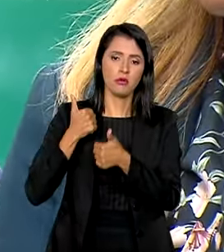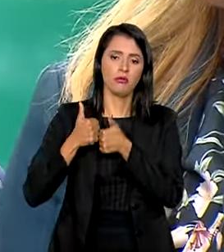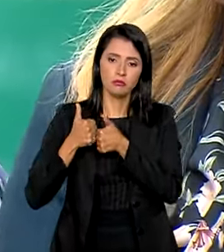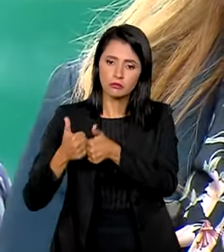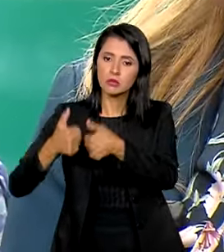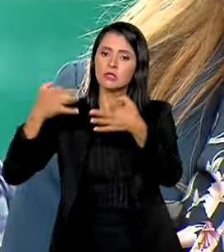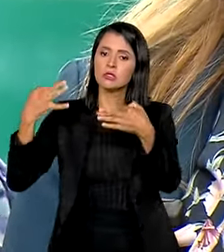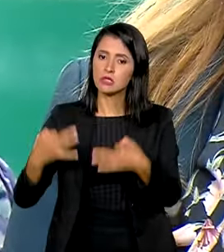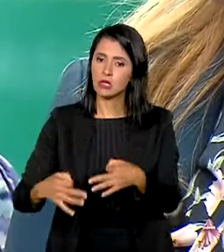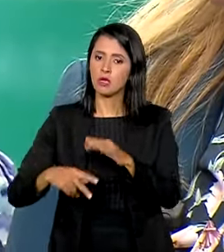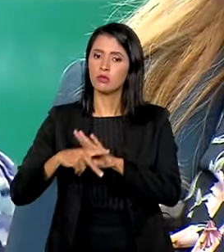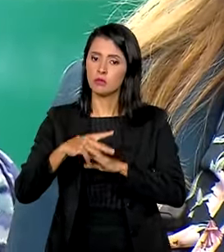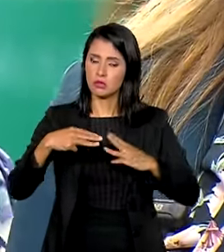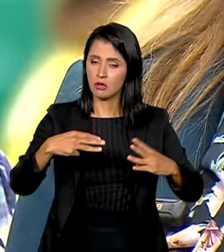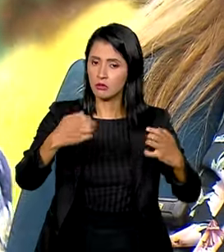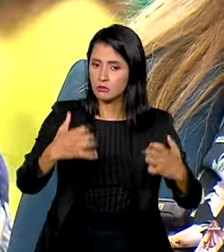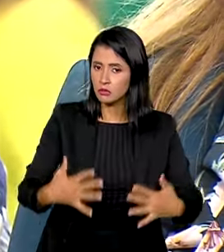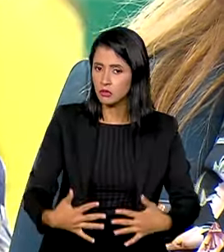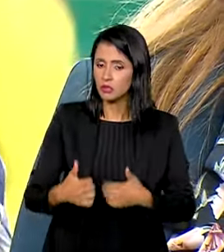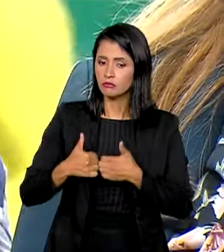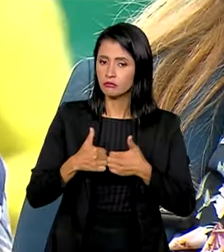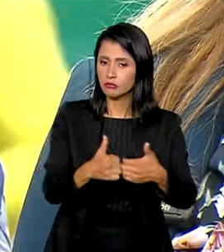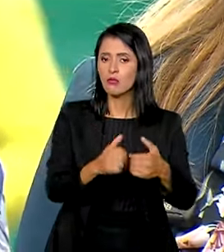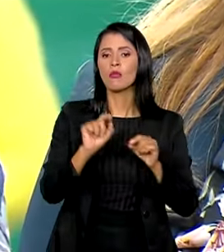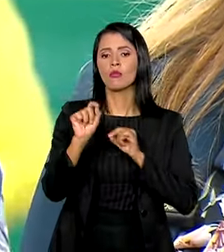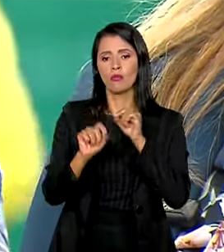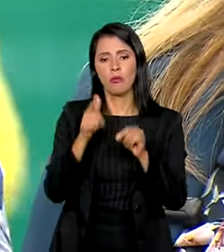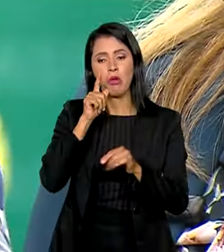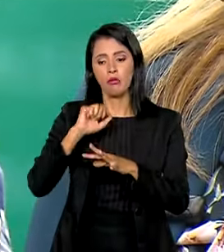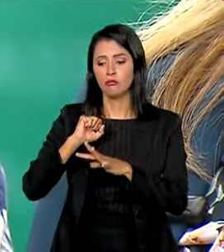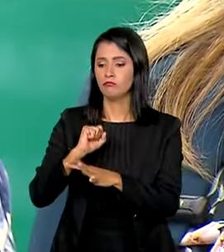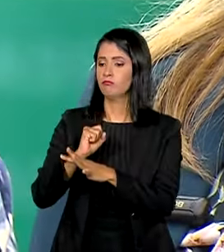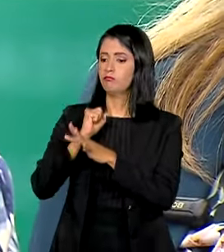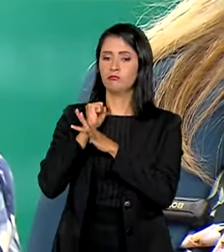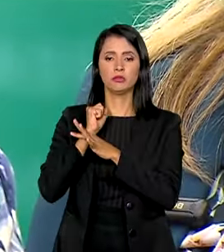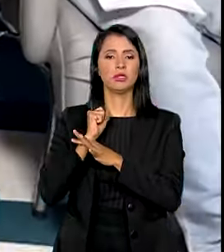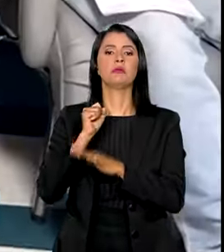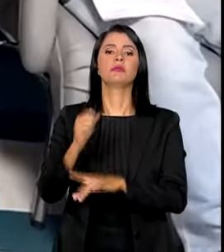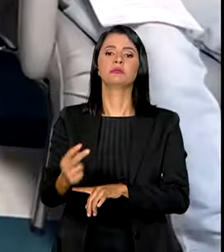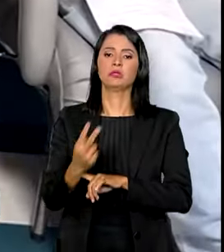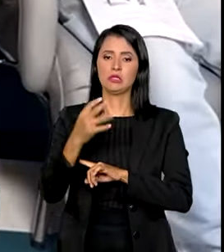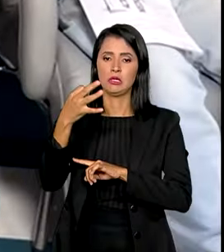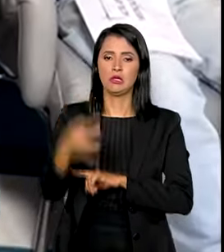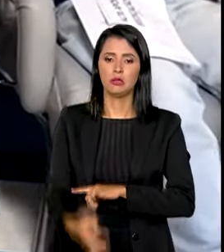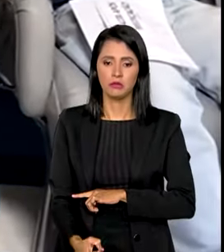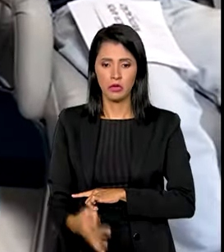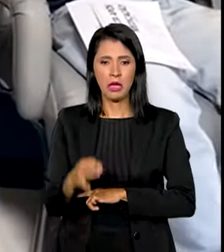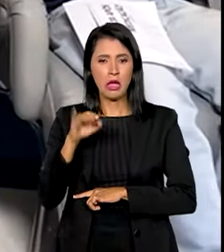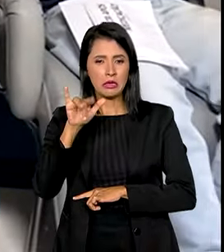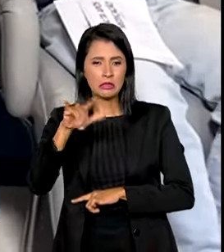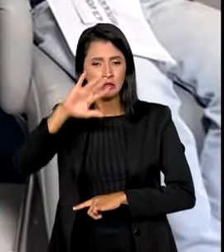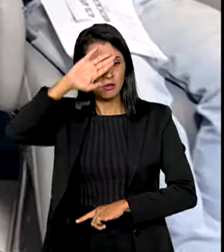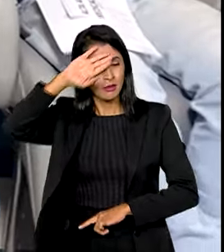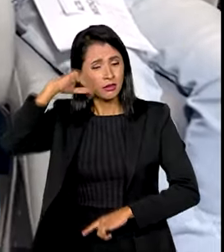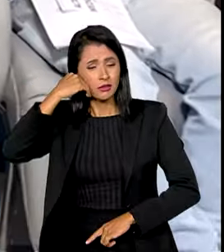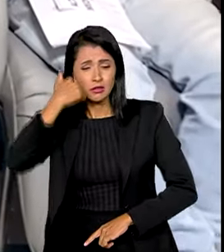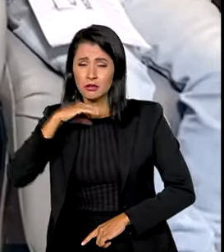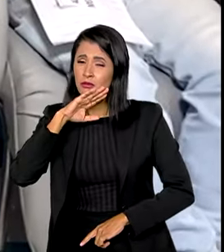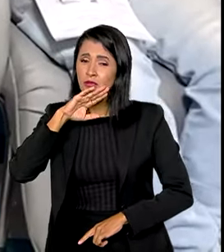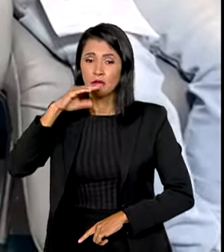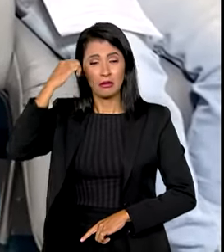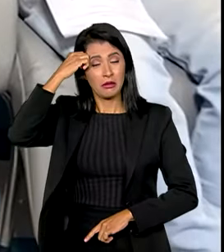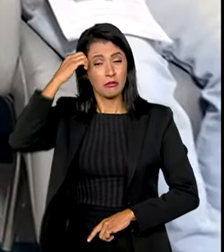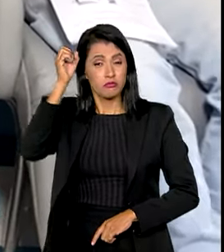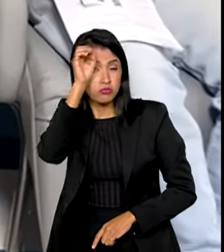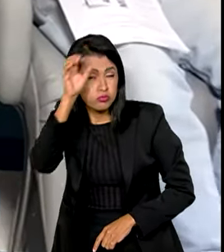do Ministério da Saúde para ter a segurança dessa proteção. Em caso de febre, dor de